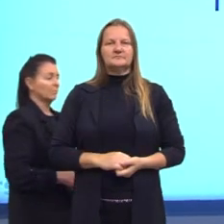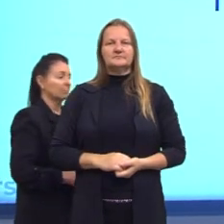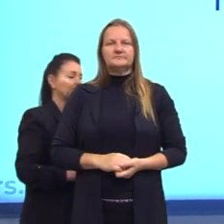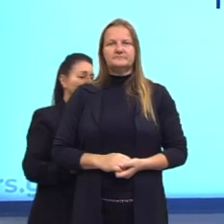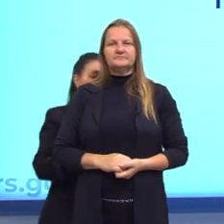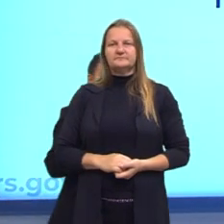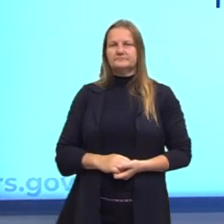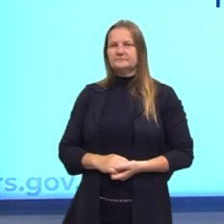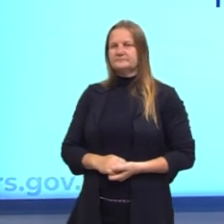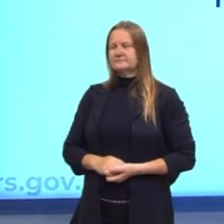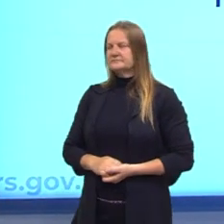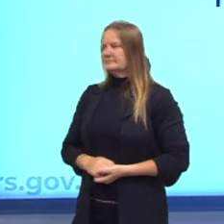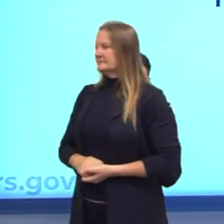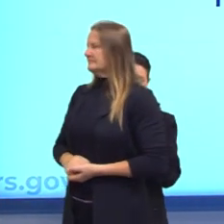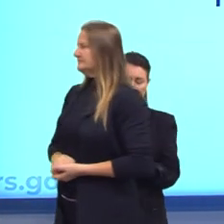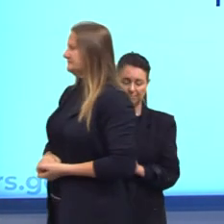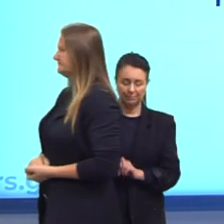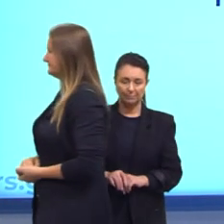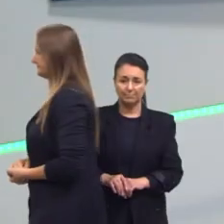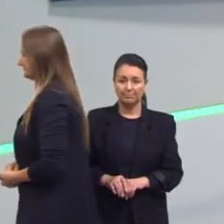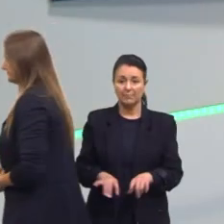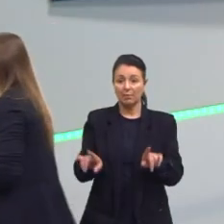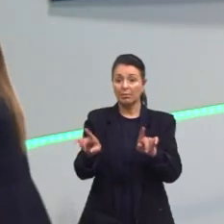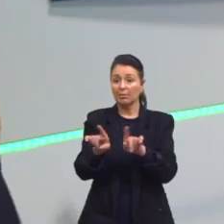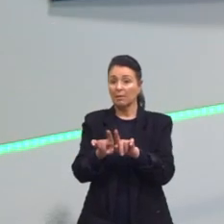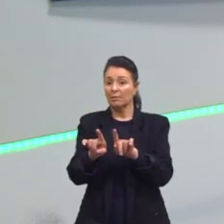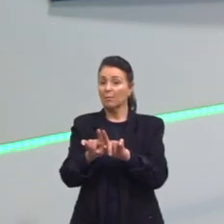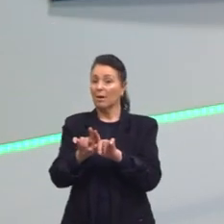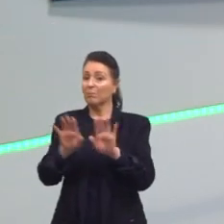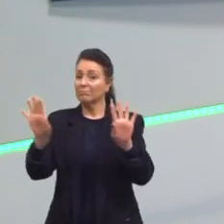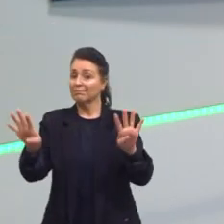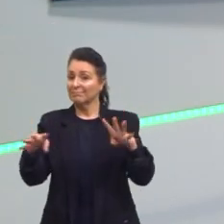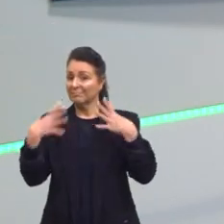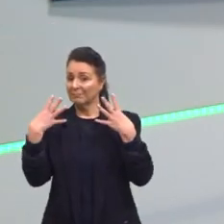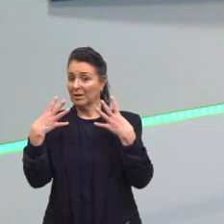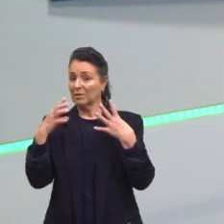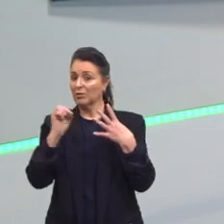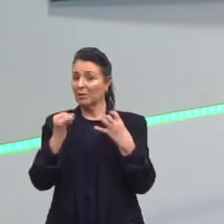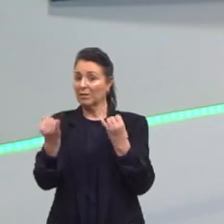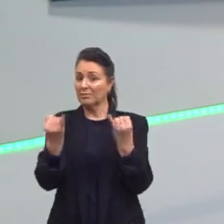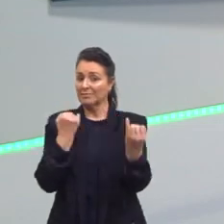e também chamando a atenção do interlocutor.